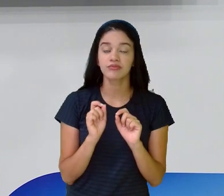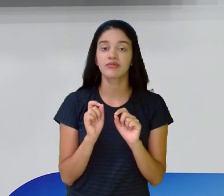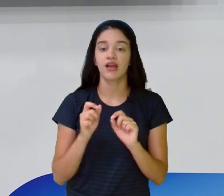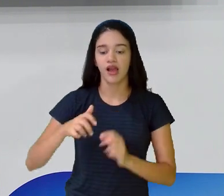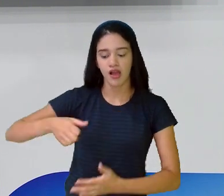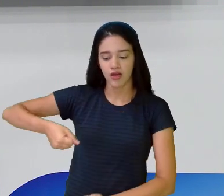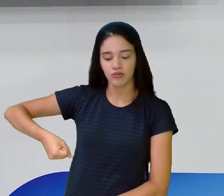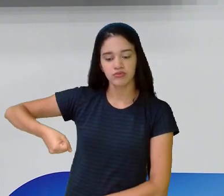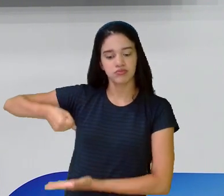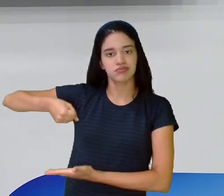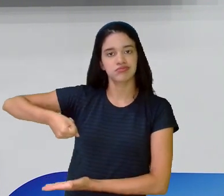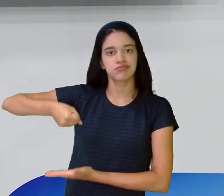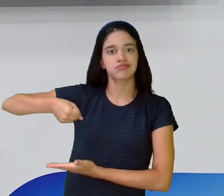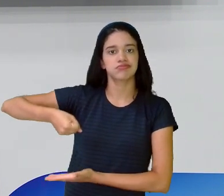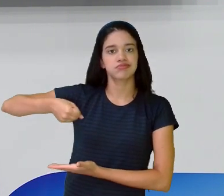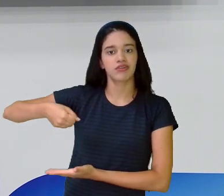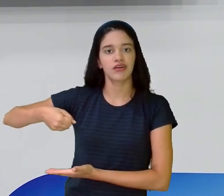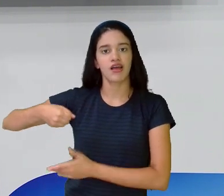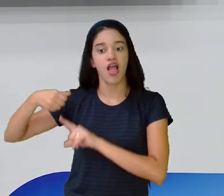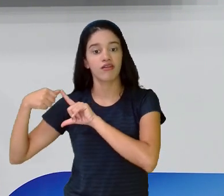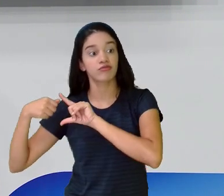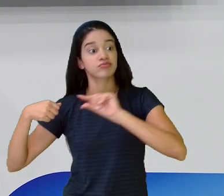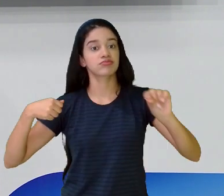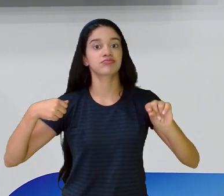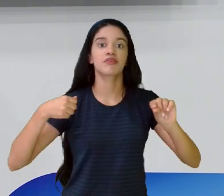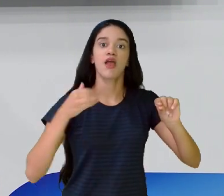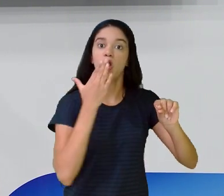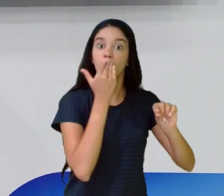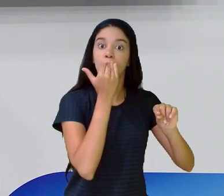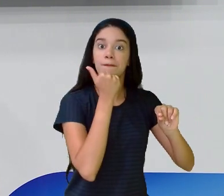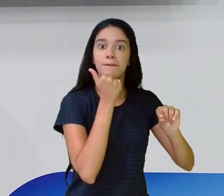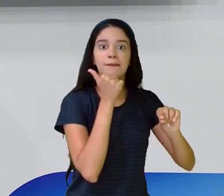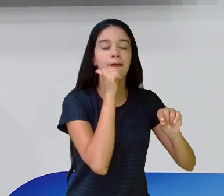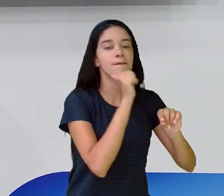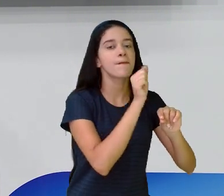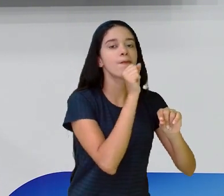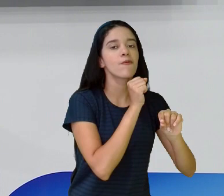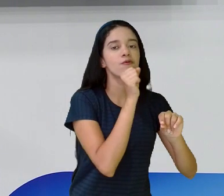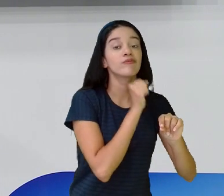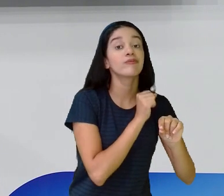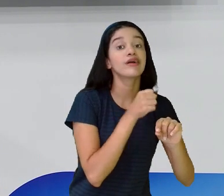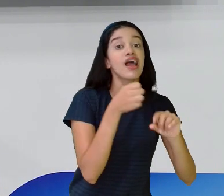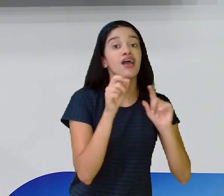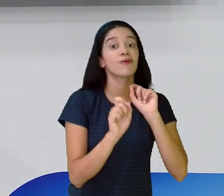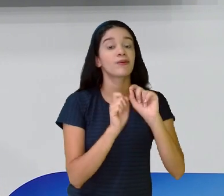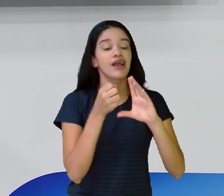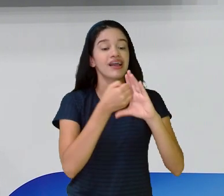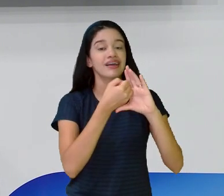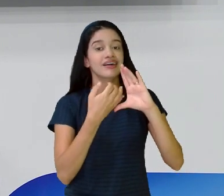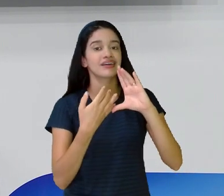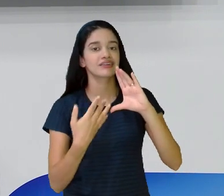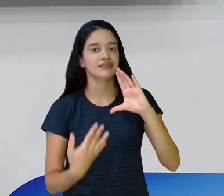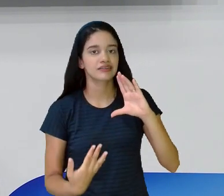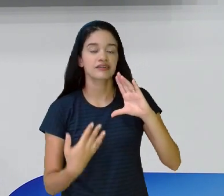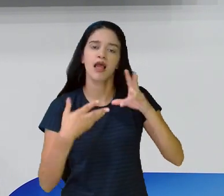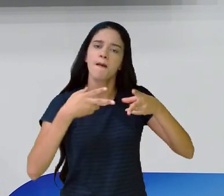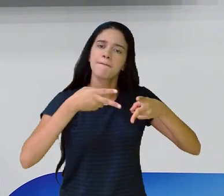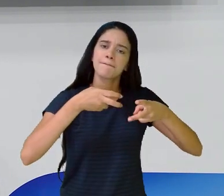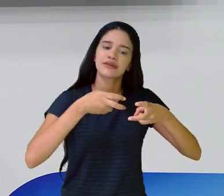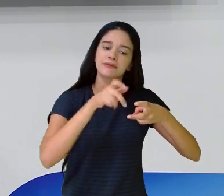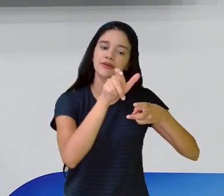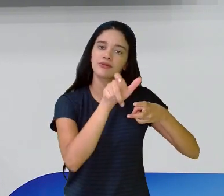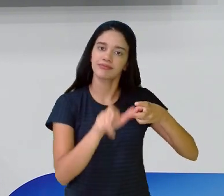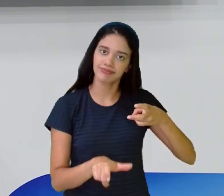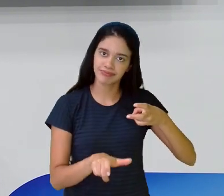levar comida para a vovózinha, cesta de comida. Então, isso são características, a identificação daquele